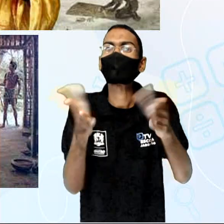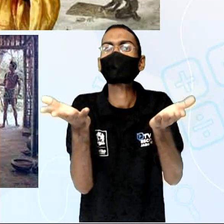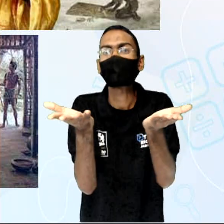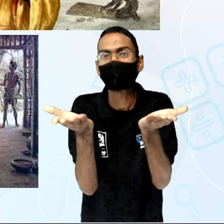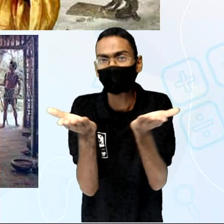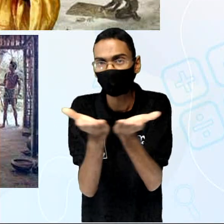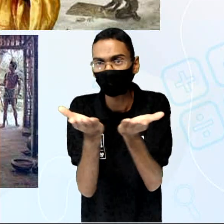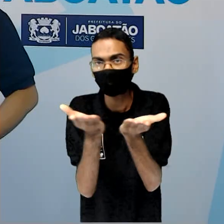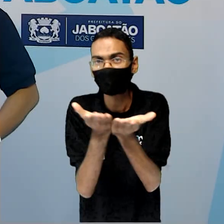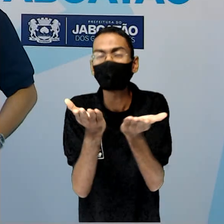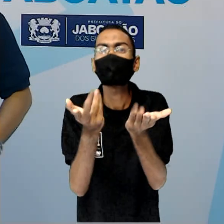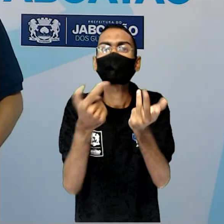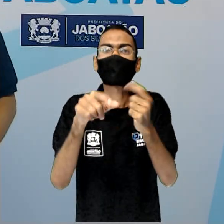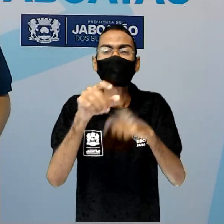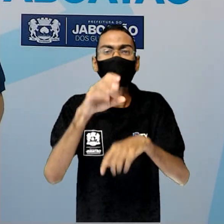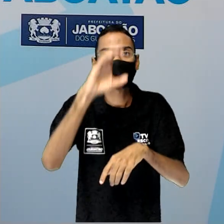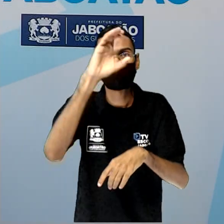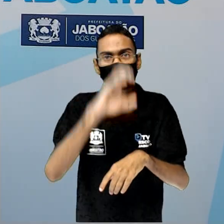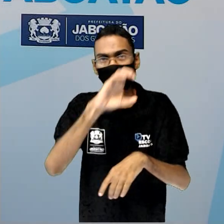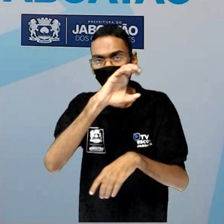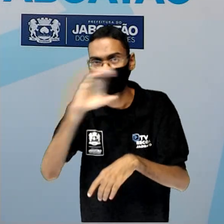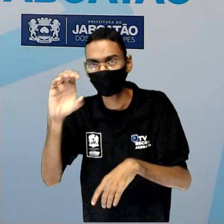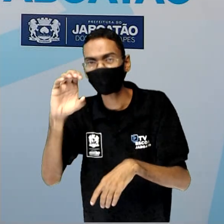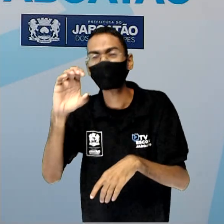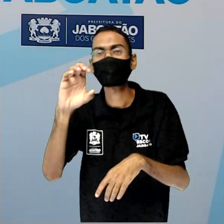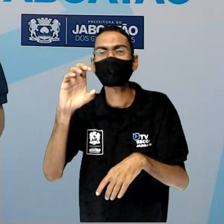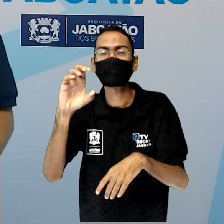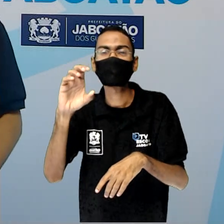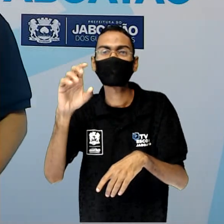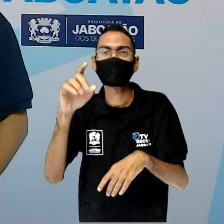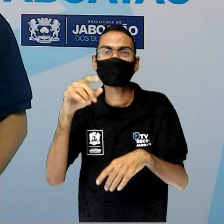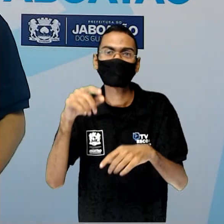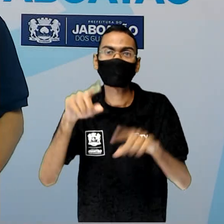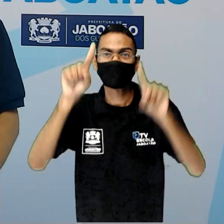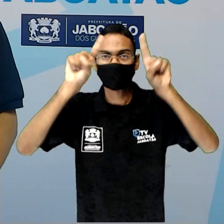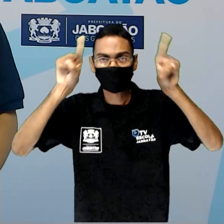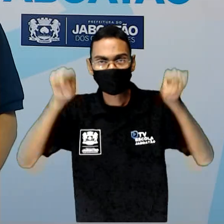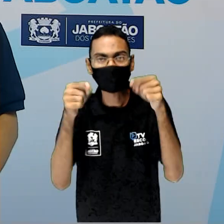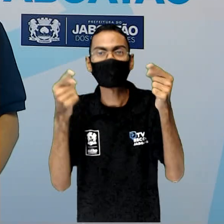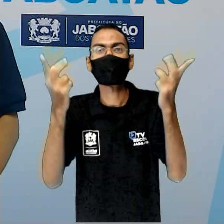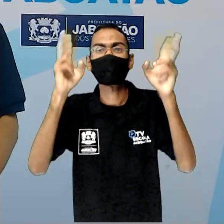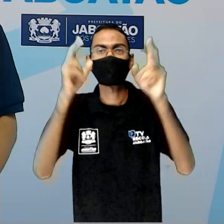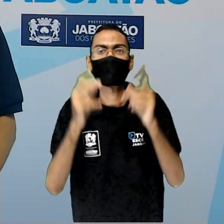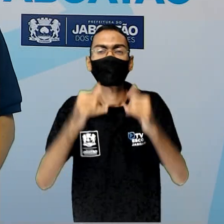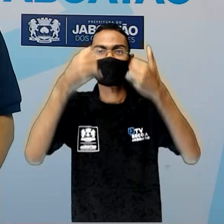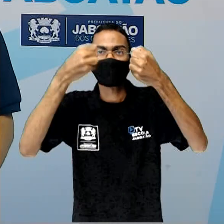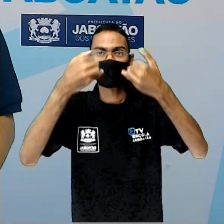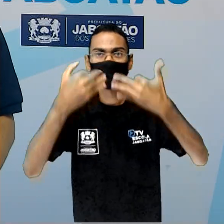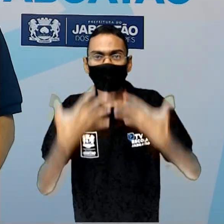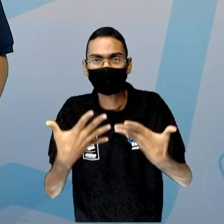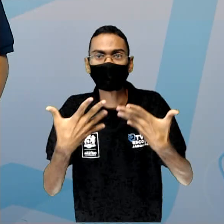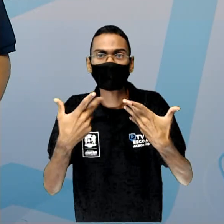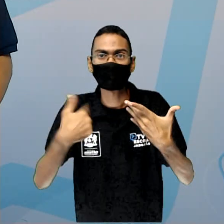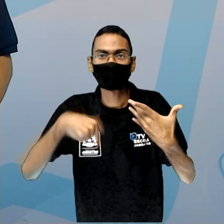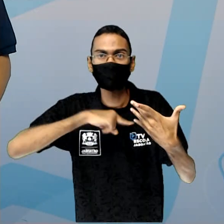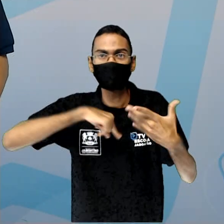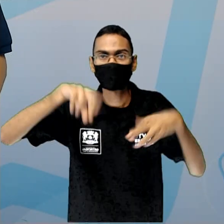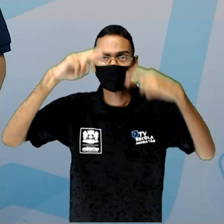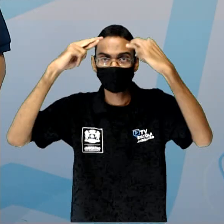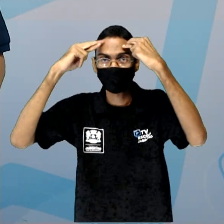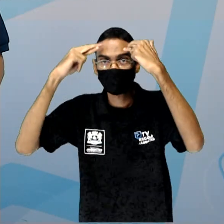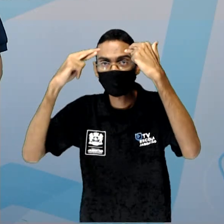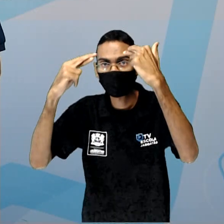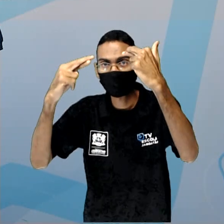catolicismo. Eu queria só abrir um parênteses aqui para explicar a você o seguinte, a gente precisa respeitar e ter o